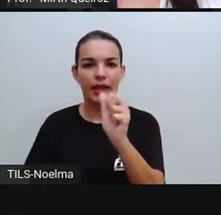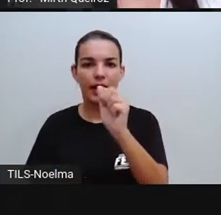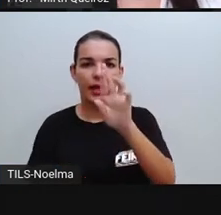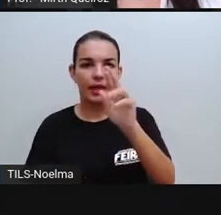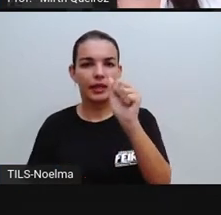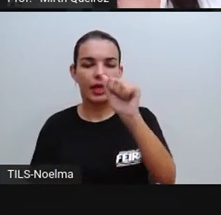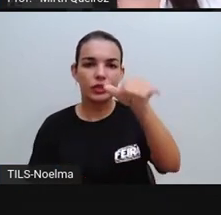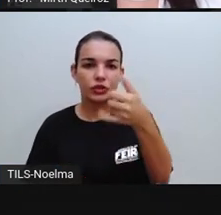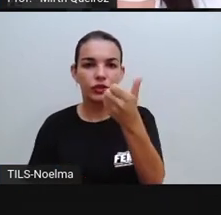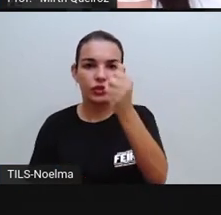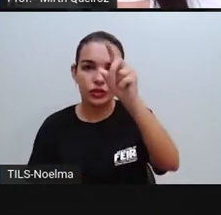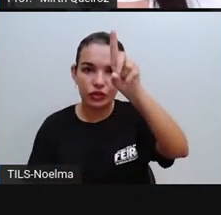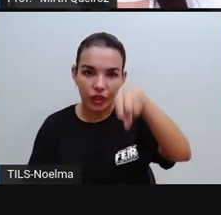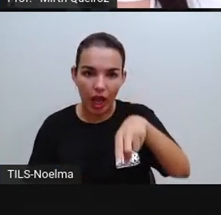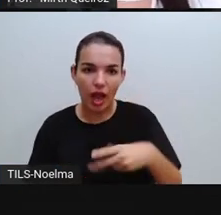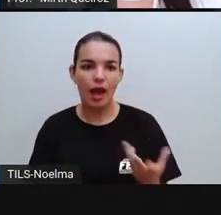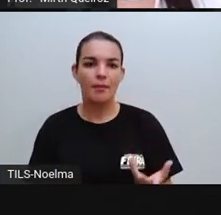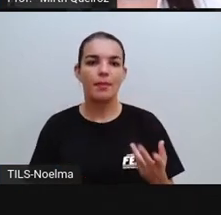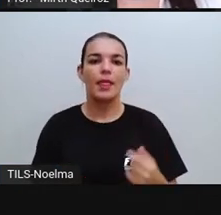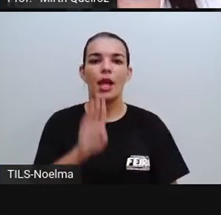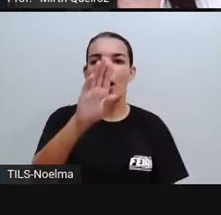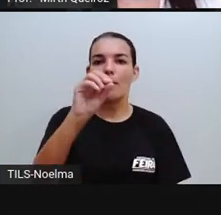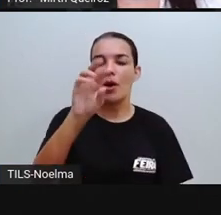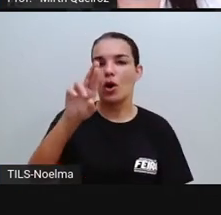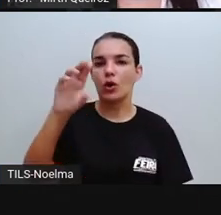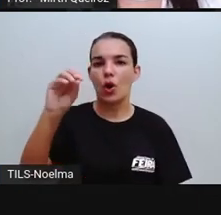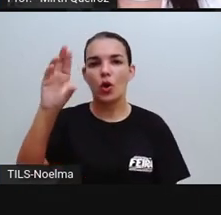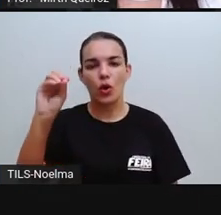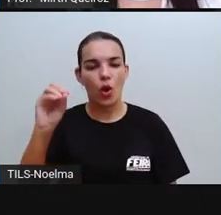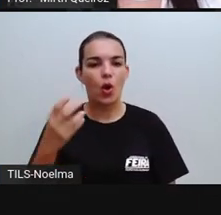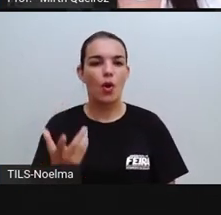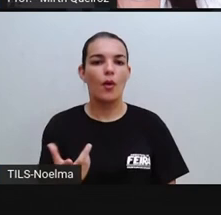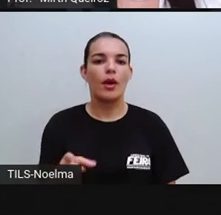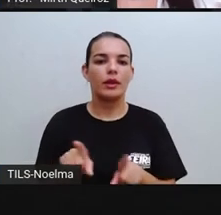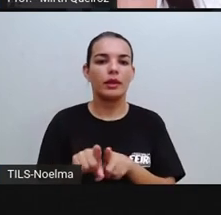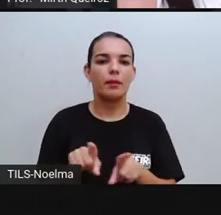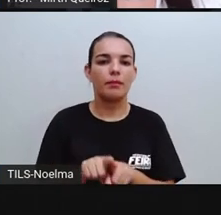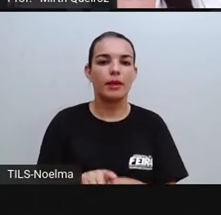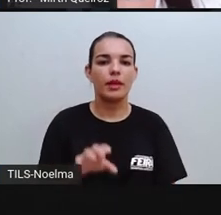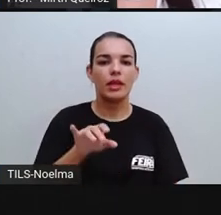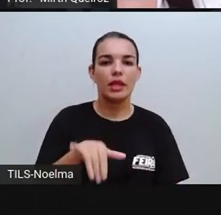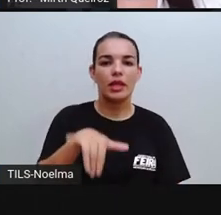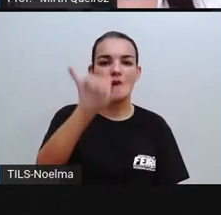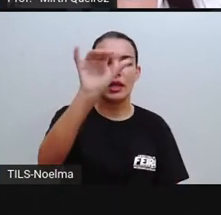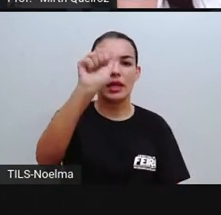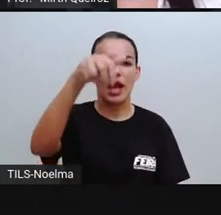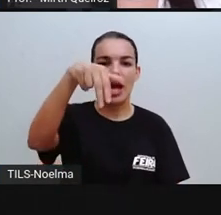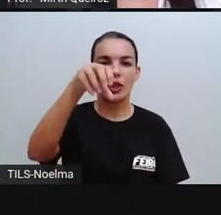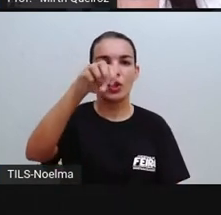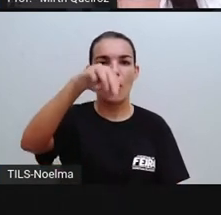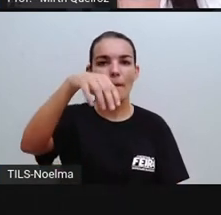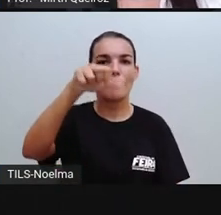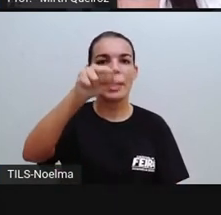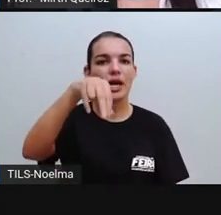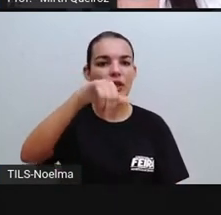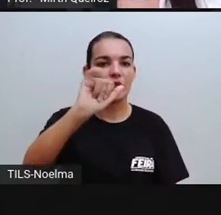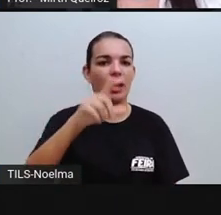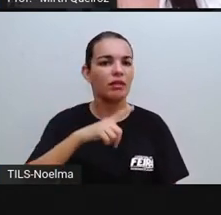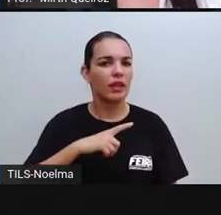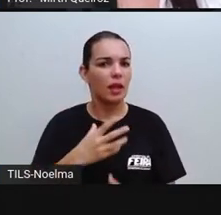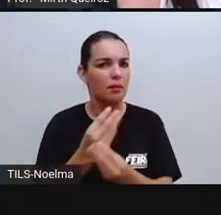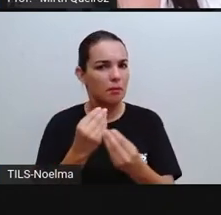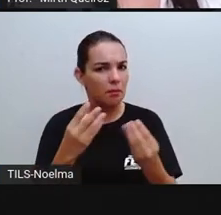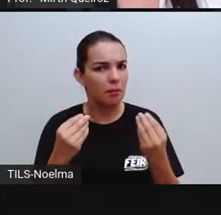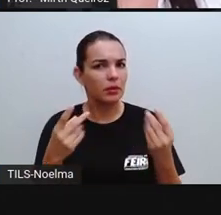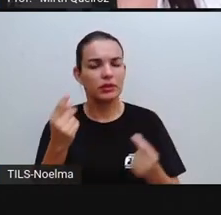alguns dos exemplos de povos indígenas, mas tem vários outros povos indígenas. E é interessante a gente entender